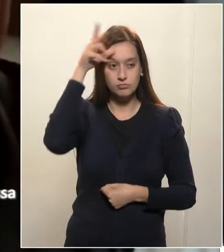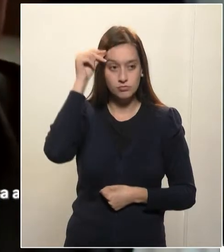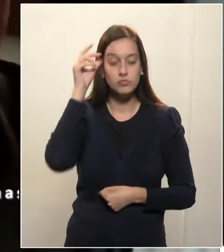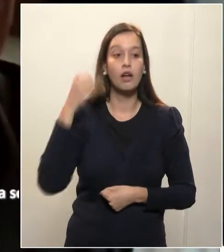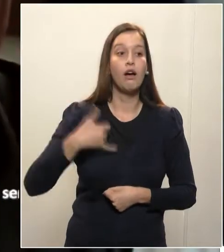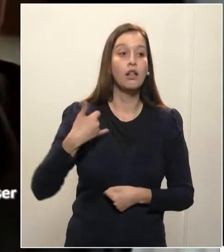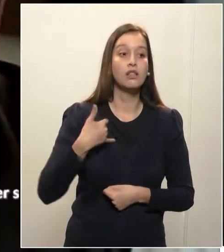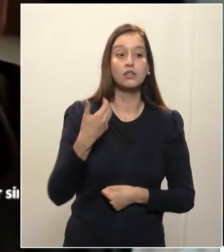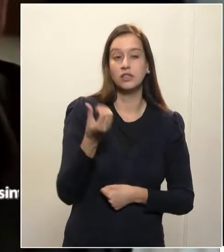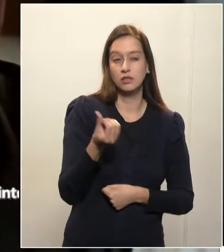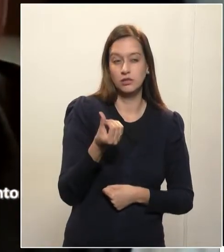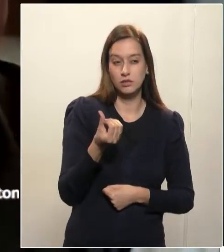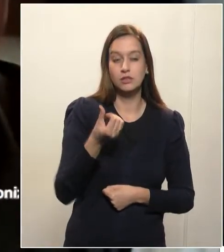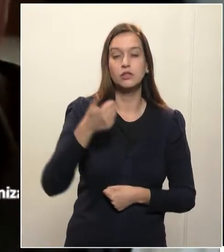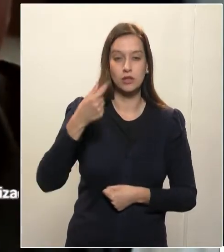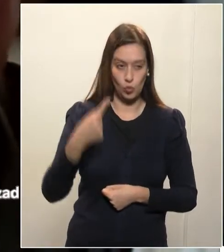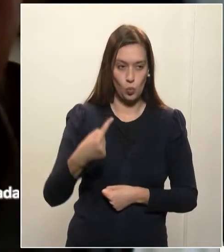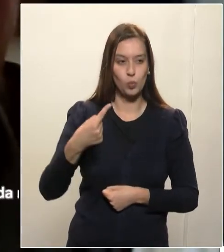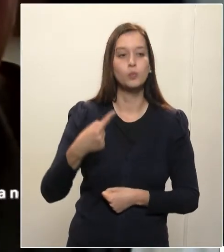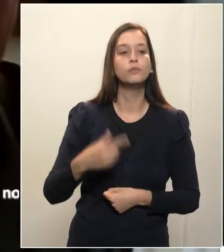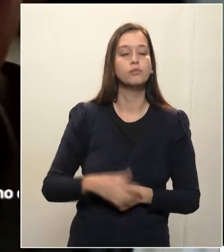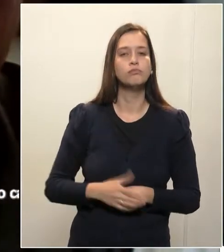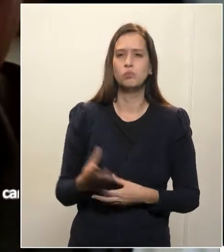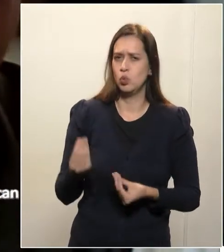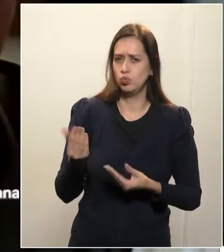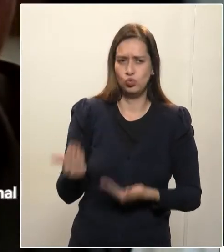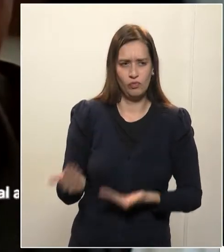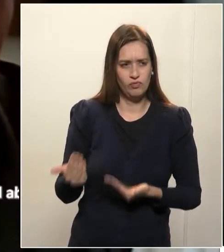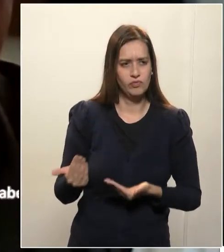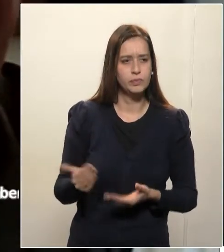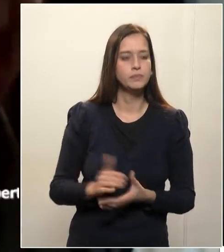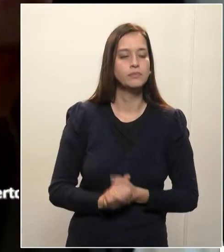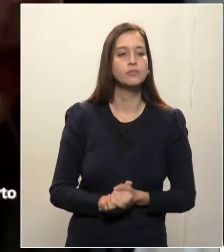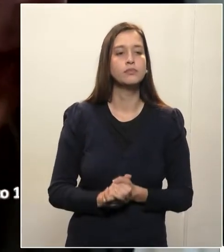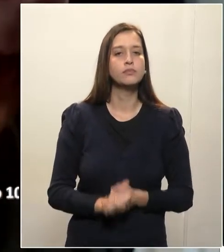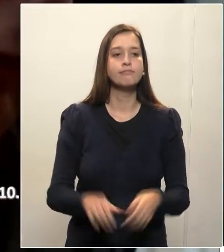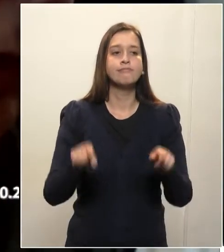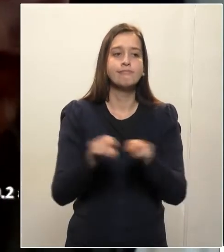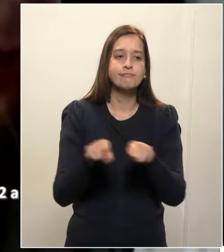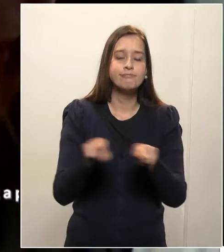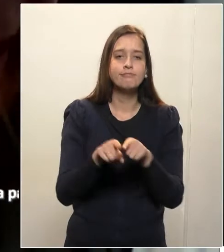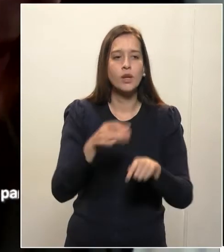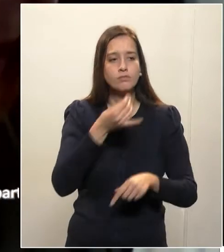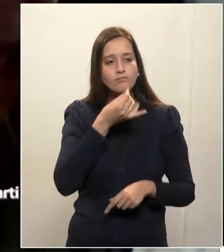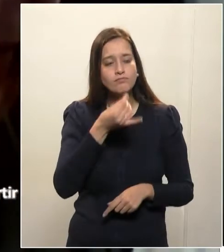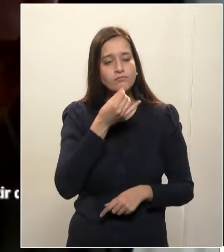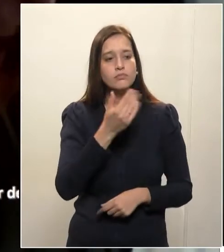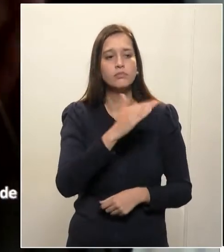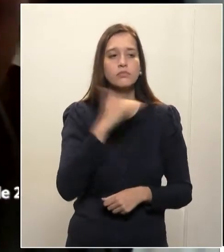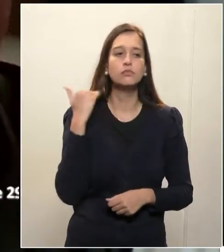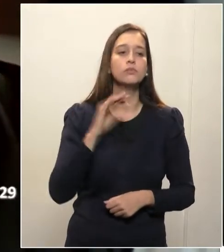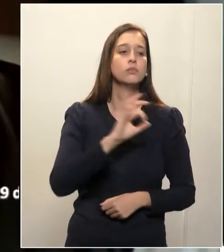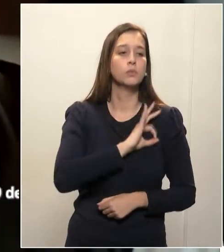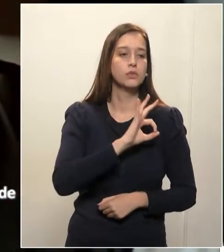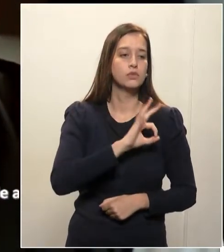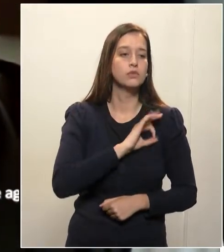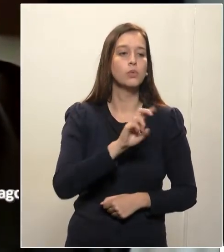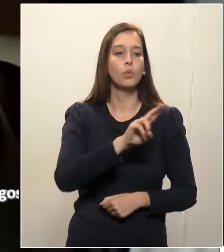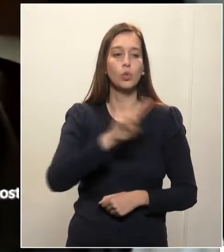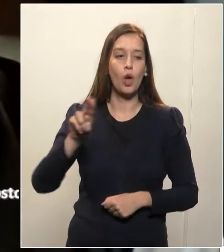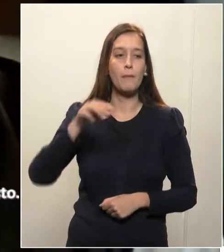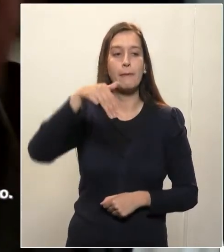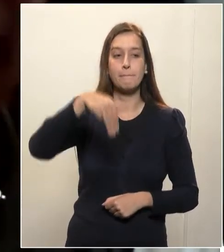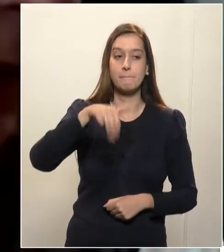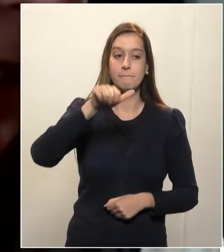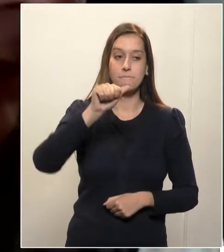E também lamentar a morte do agente penitenciário da Polícia Penal, o Marcelo Terzi, de